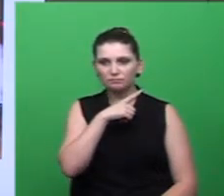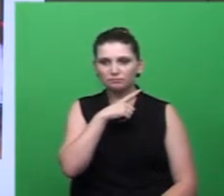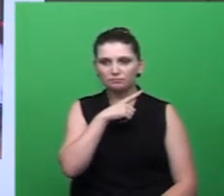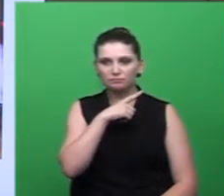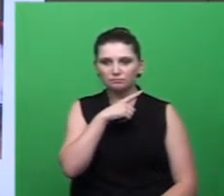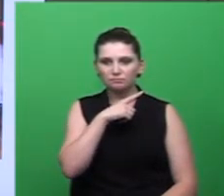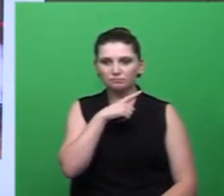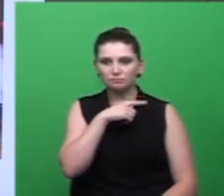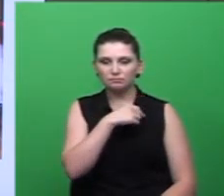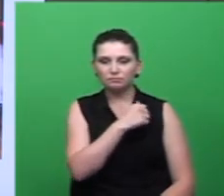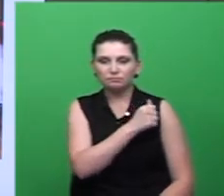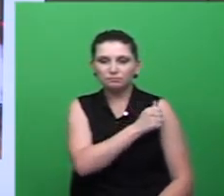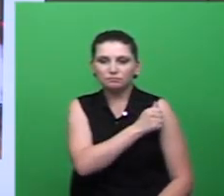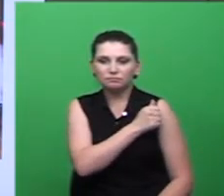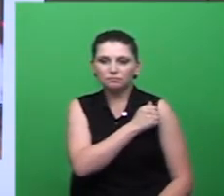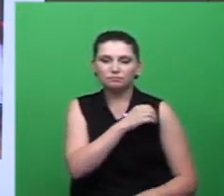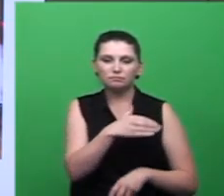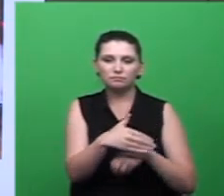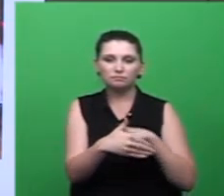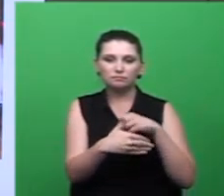estiveram participando também.